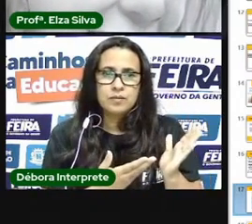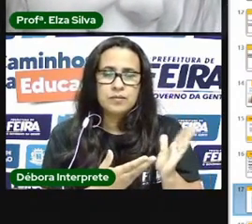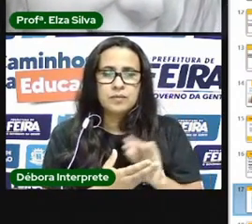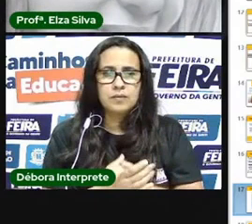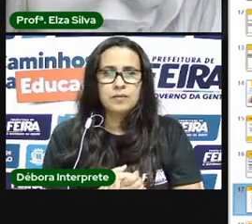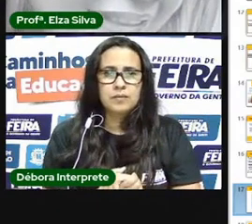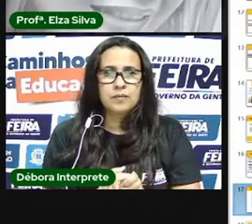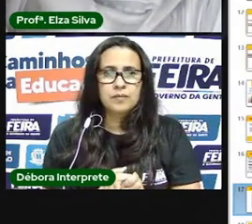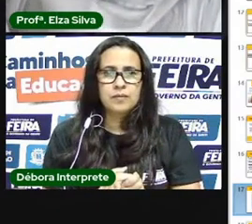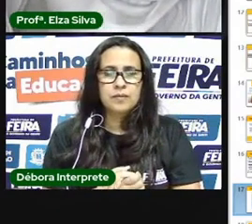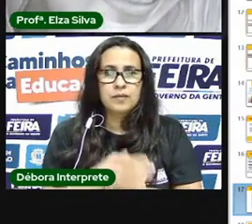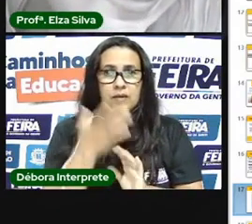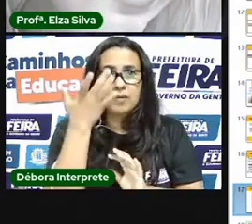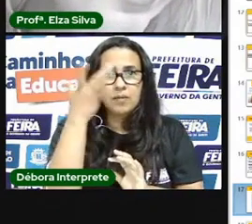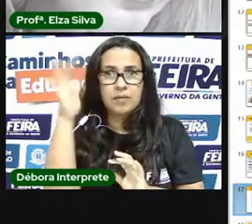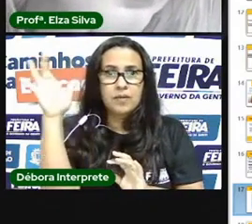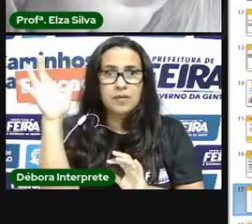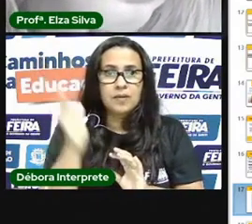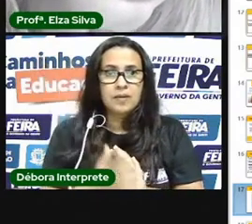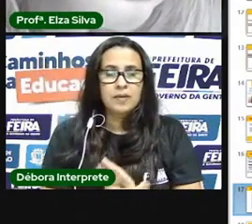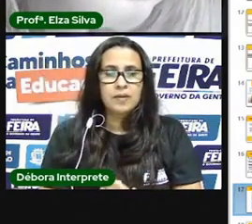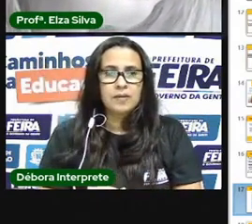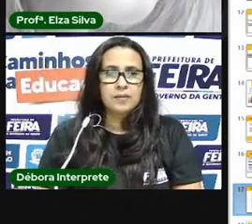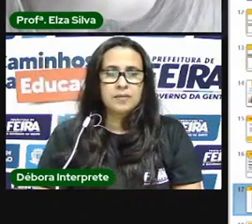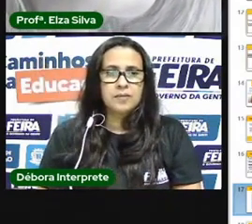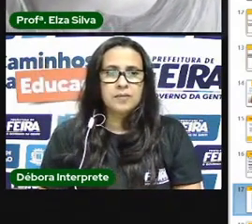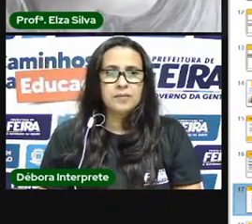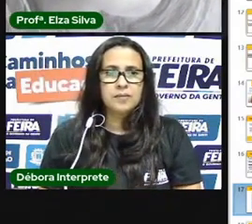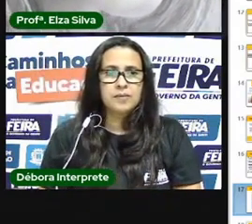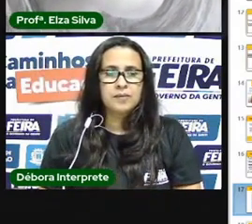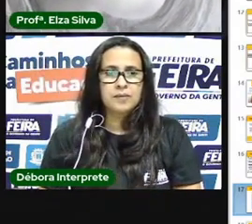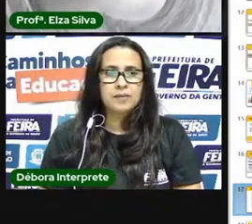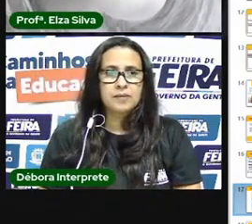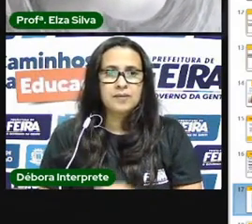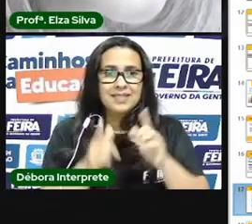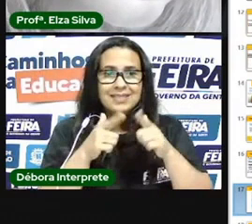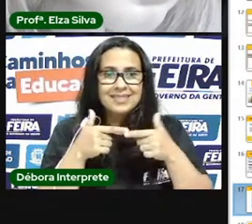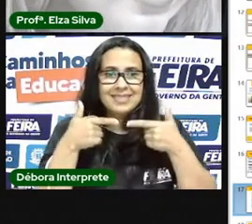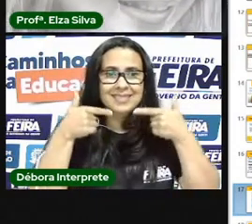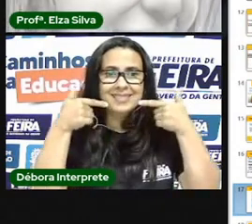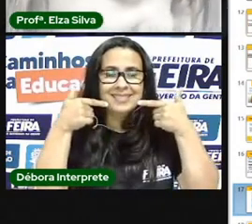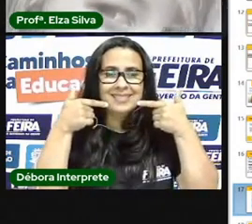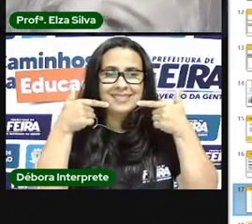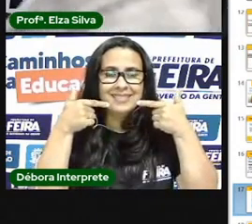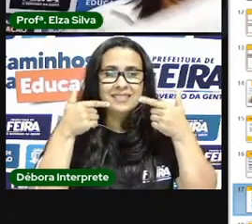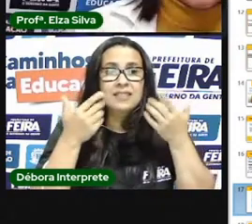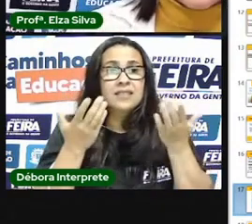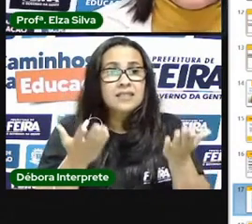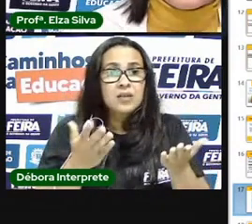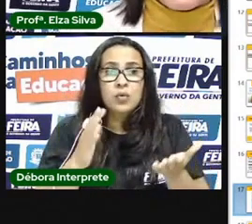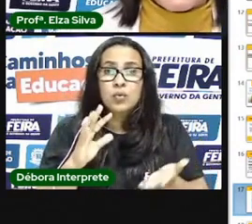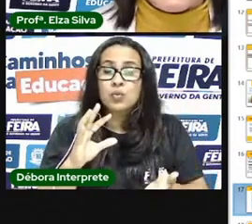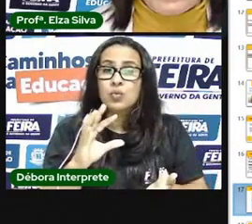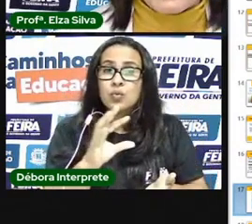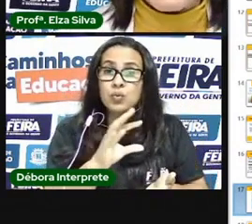o brilho que tem na imagem o sorriso então tudo isso